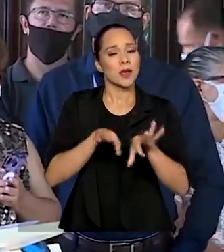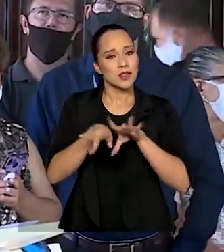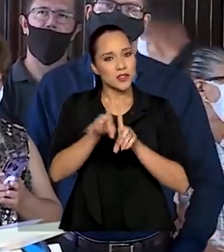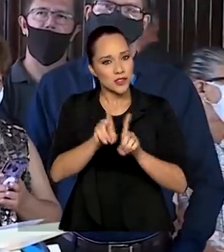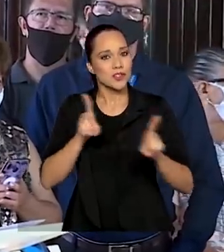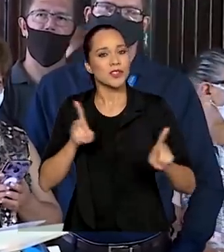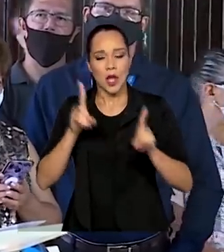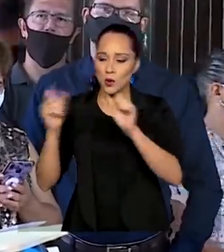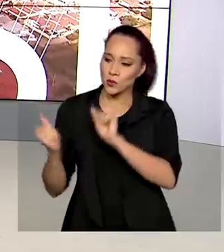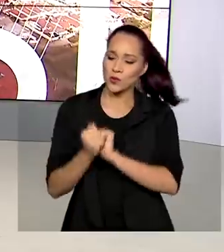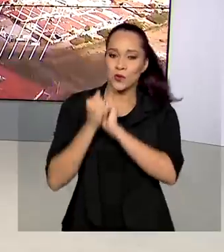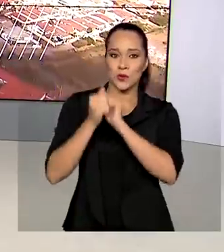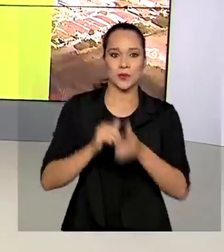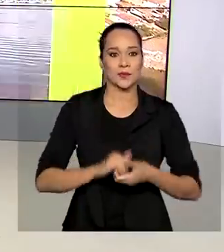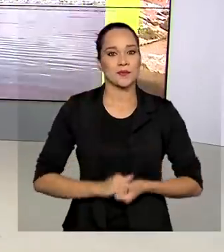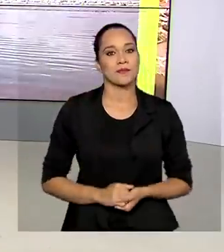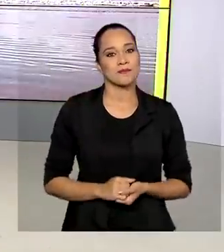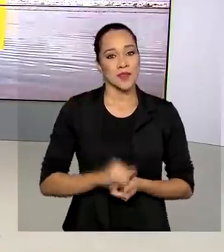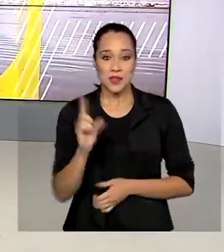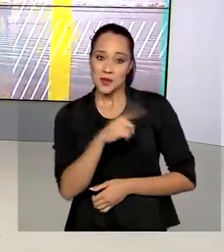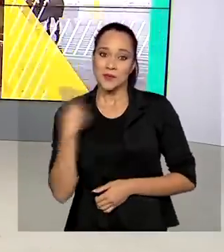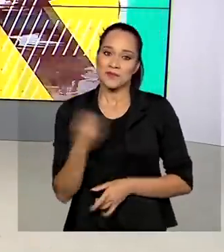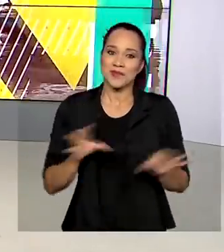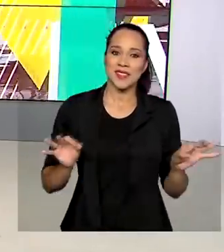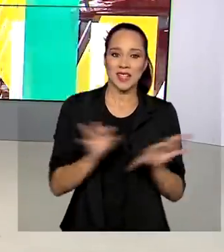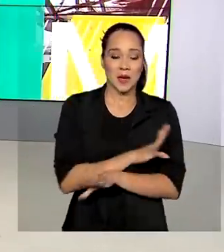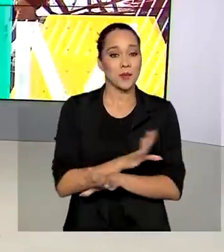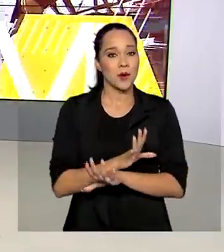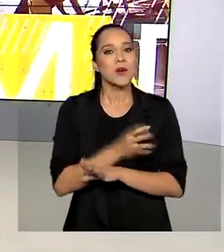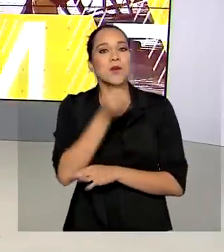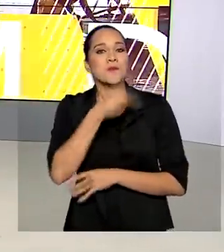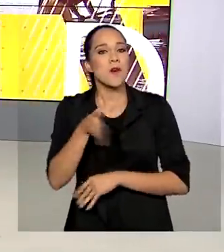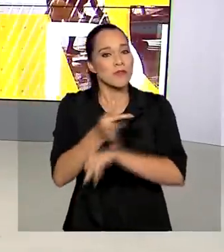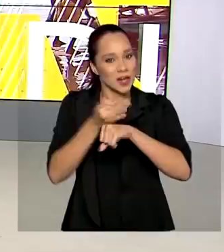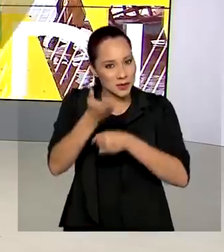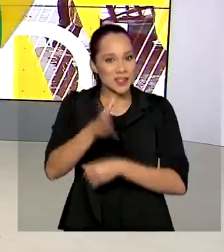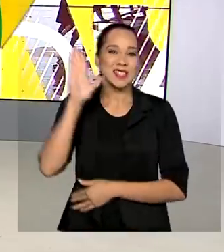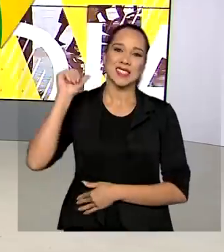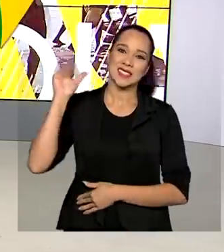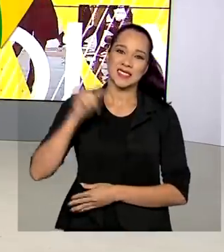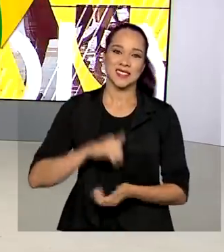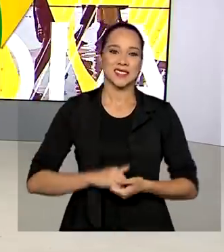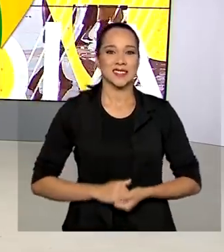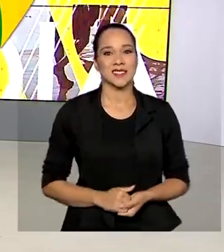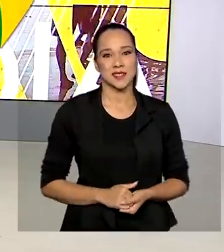integrada. O Brasil em Dia fica por aqui, bom feriado para você. Tchau, tchau!